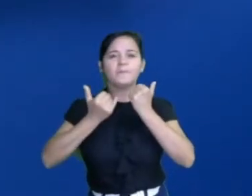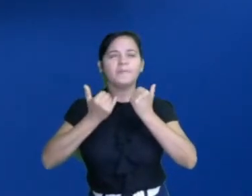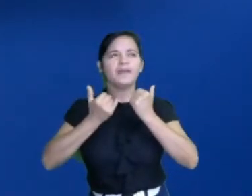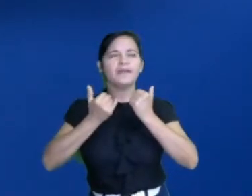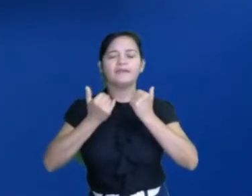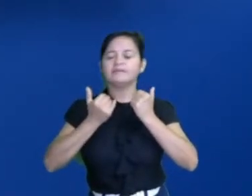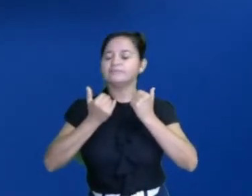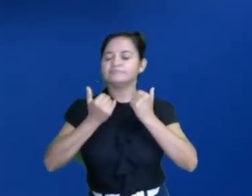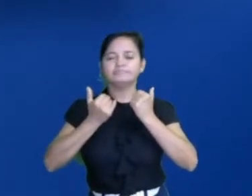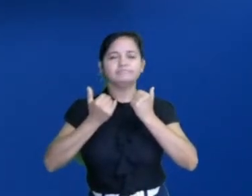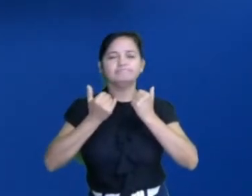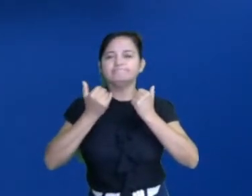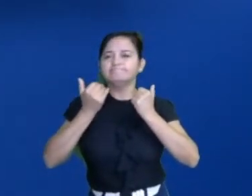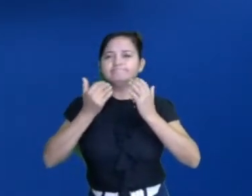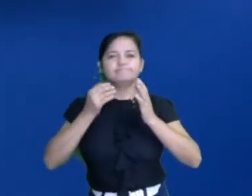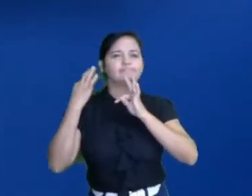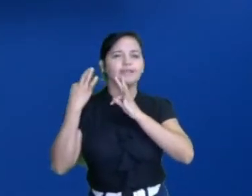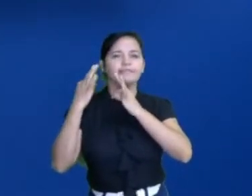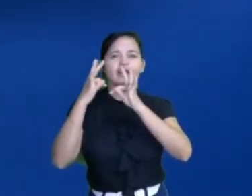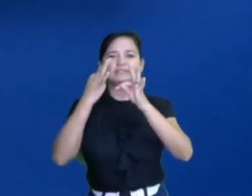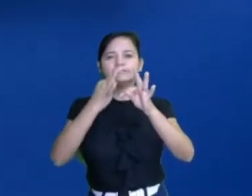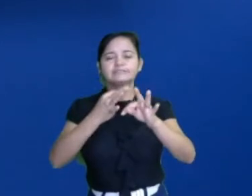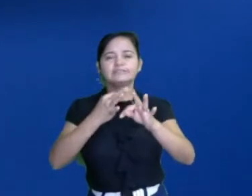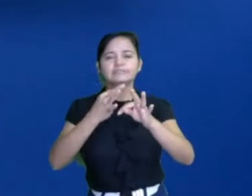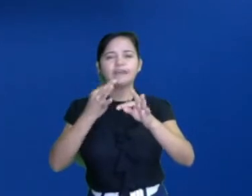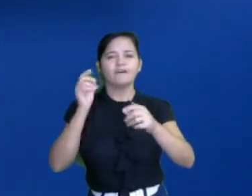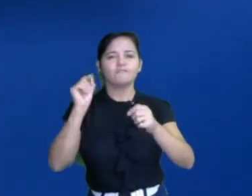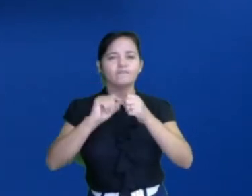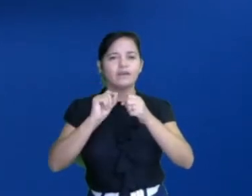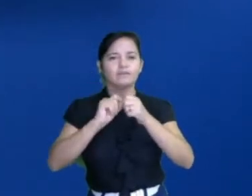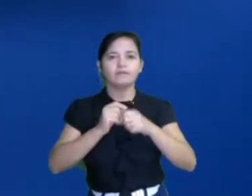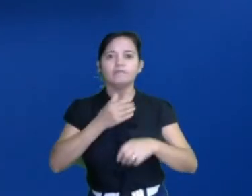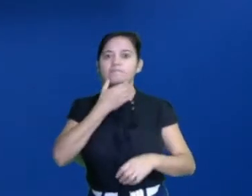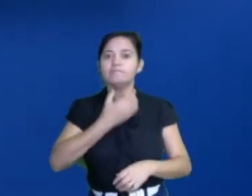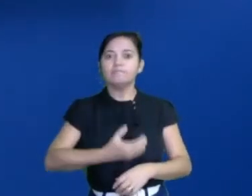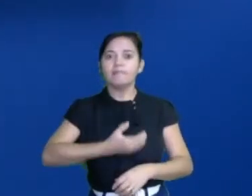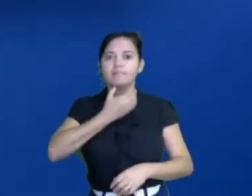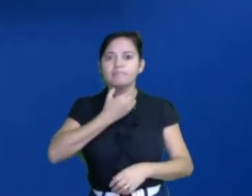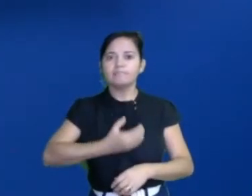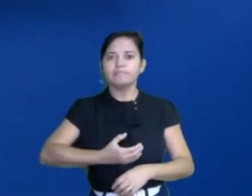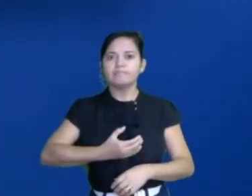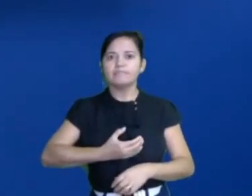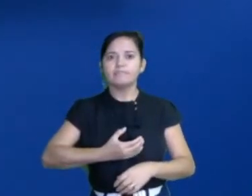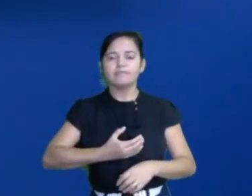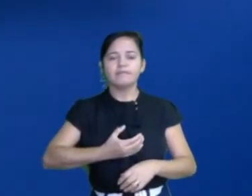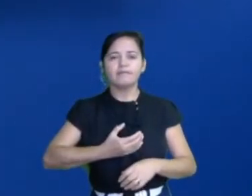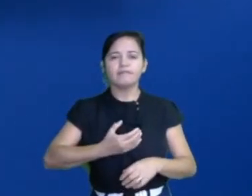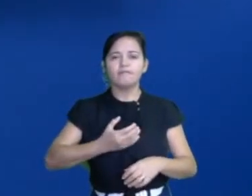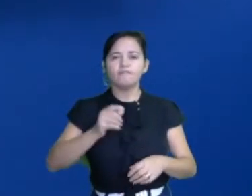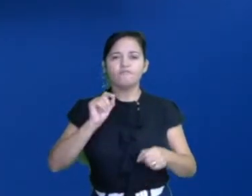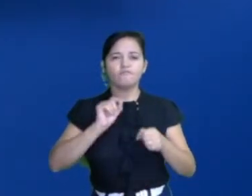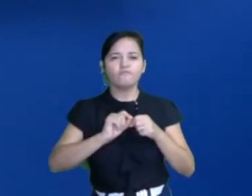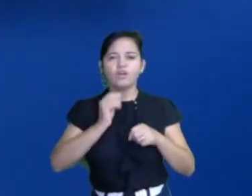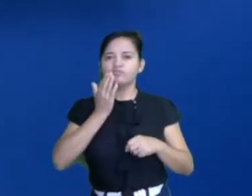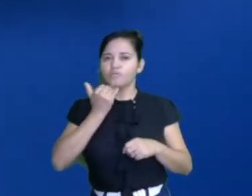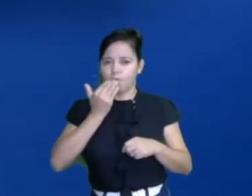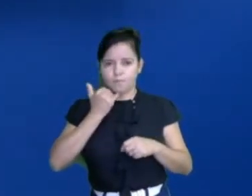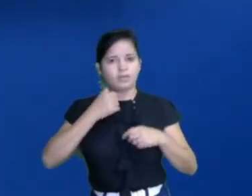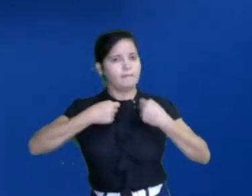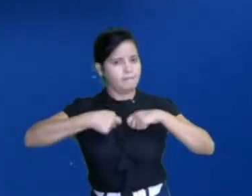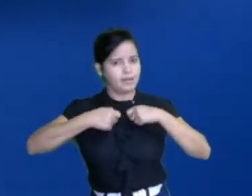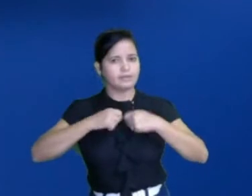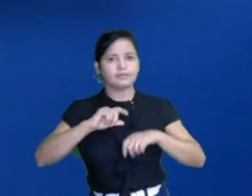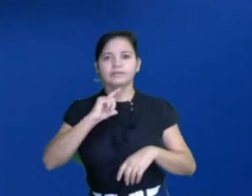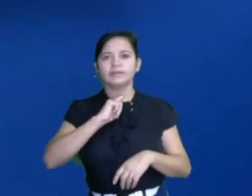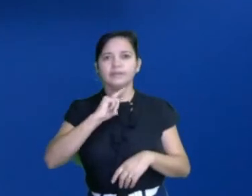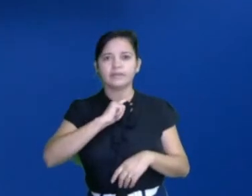aí comer aquela comida que é tradicional. E na época do Natal? Que faz aquelas comidas que tem que ter no Natal.